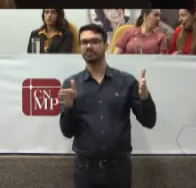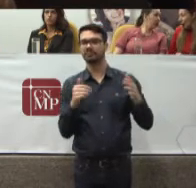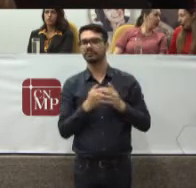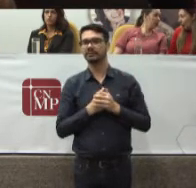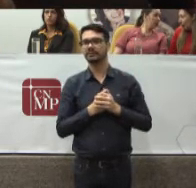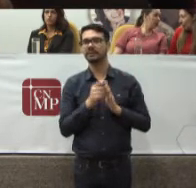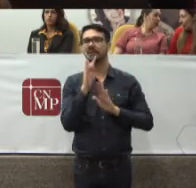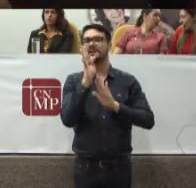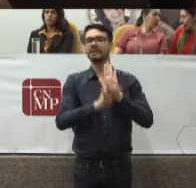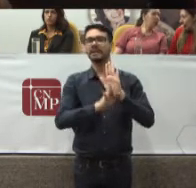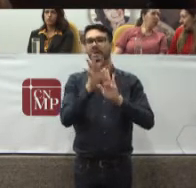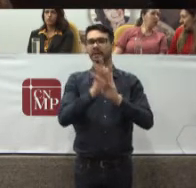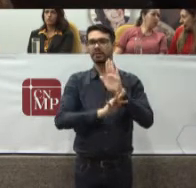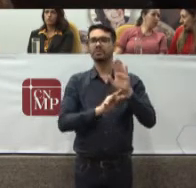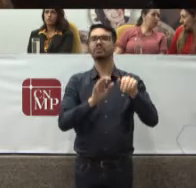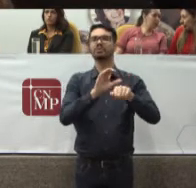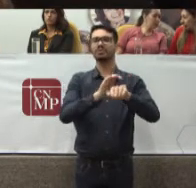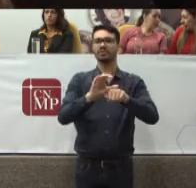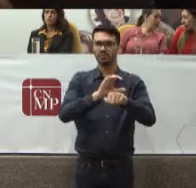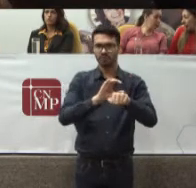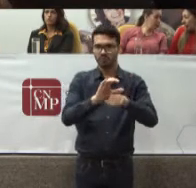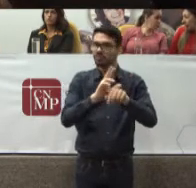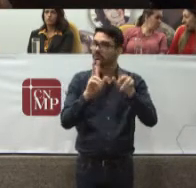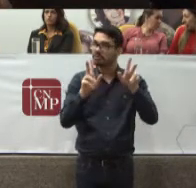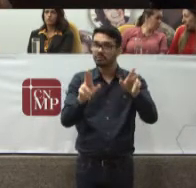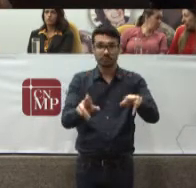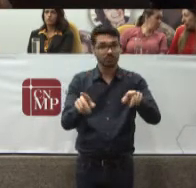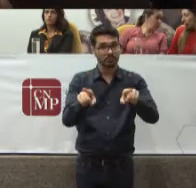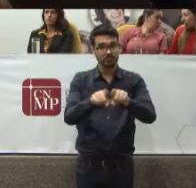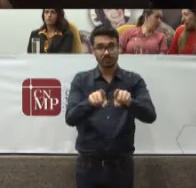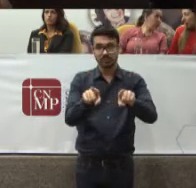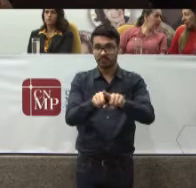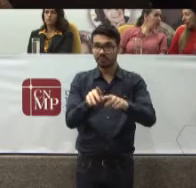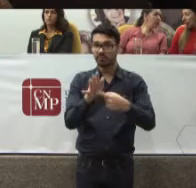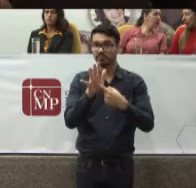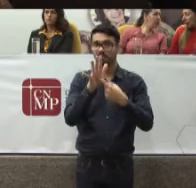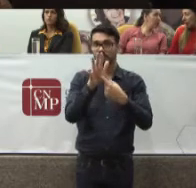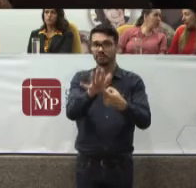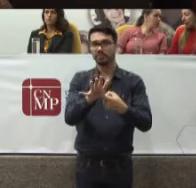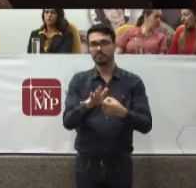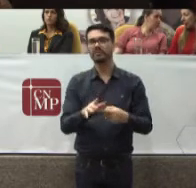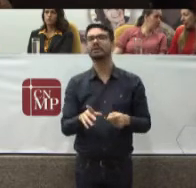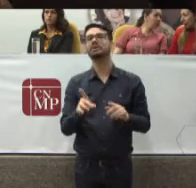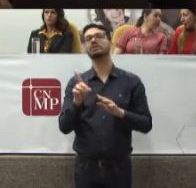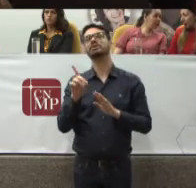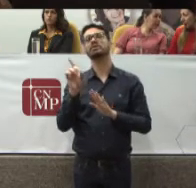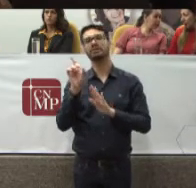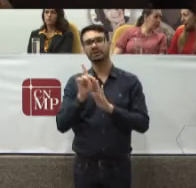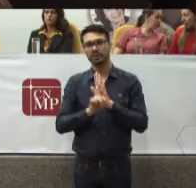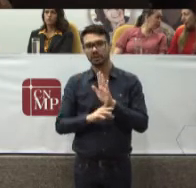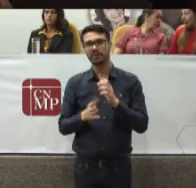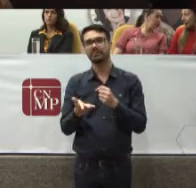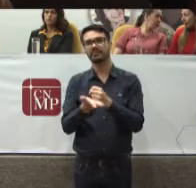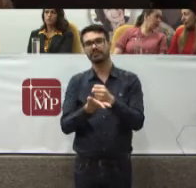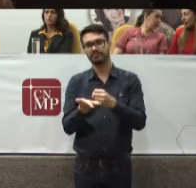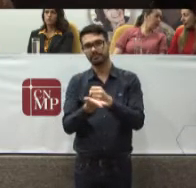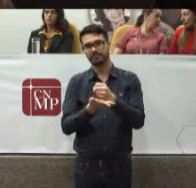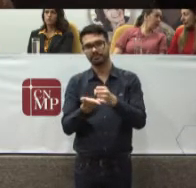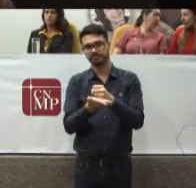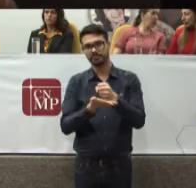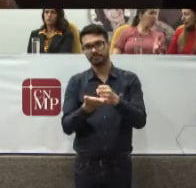um texto Constitucional Que também Trouxe A questão Dos direitos Fundamentais